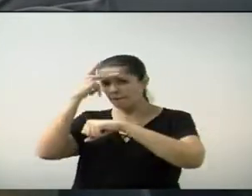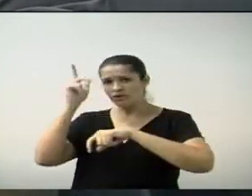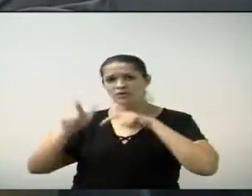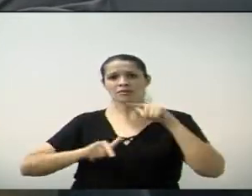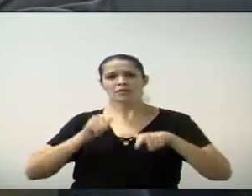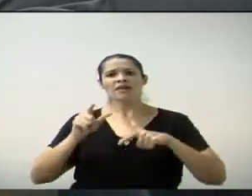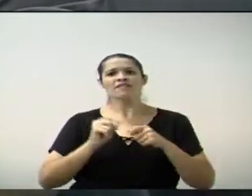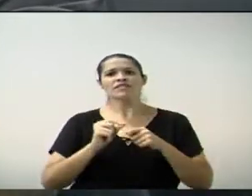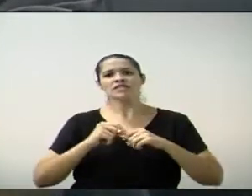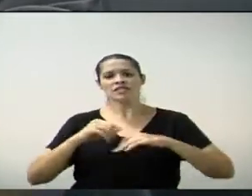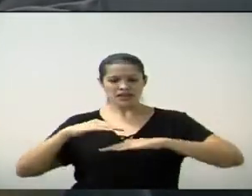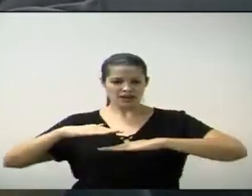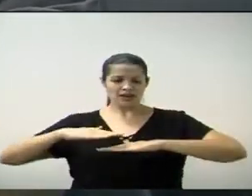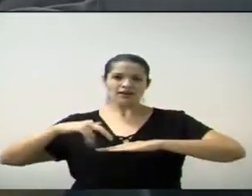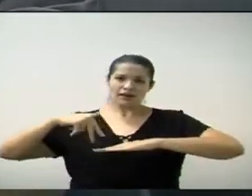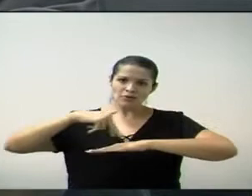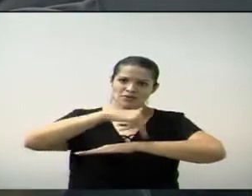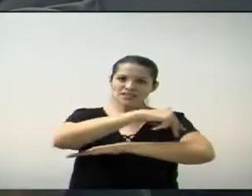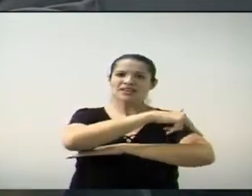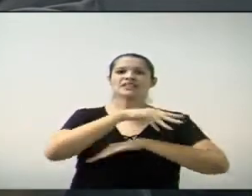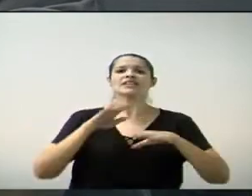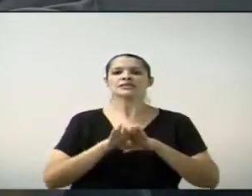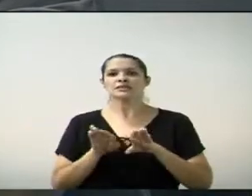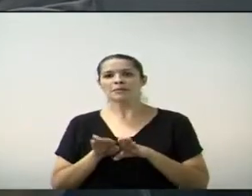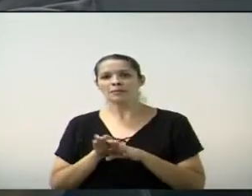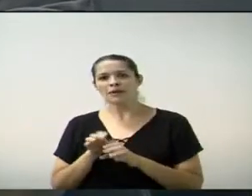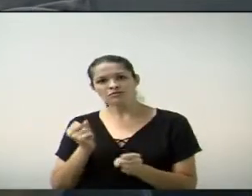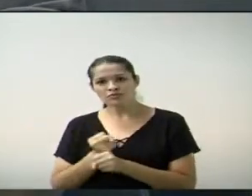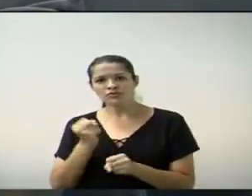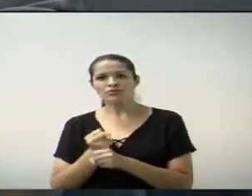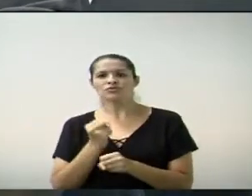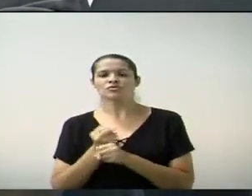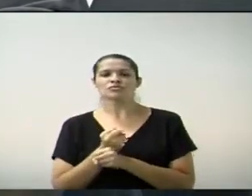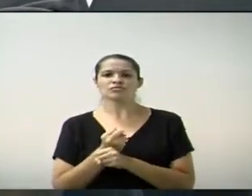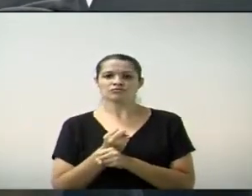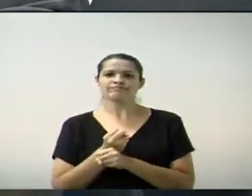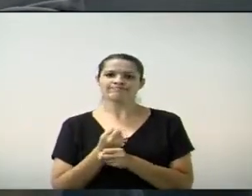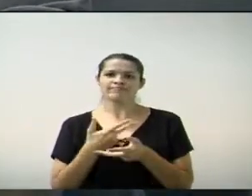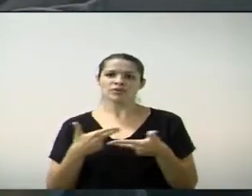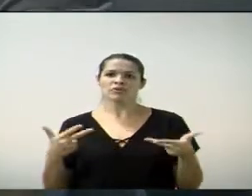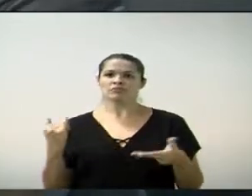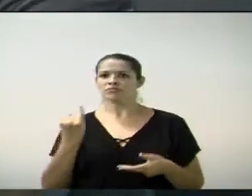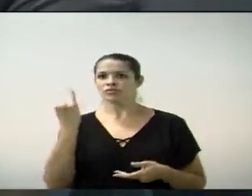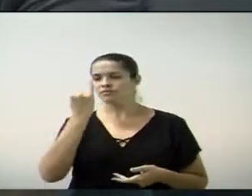calçadas e ajudando na geração de emprego. Era por isso só, prefeito.